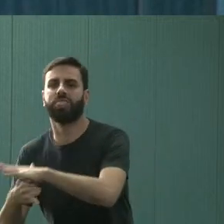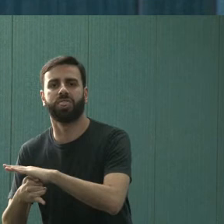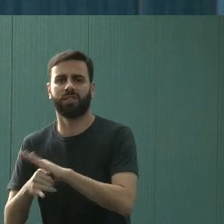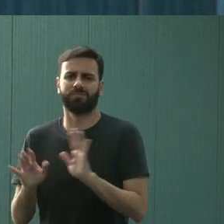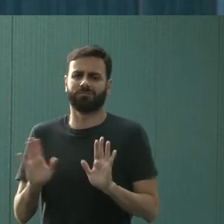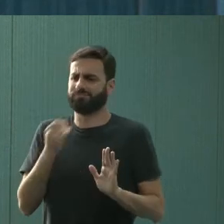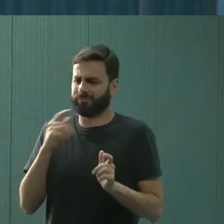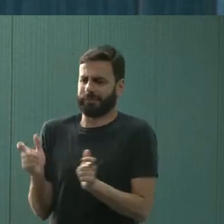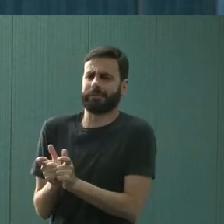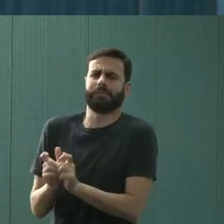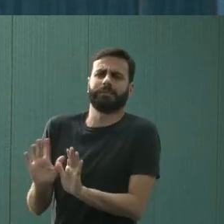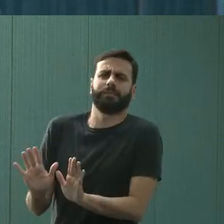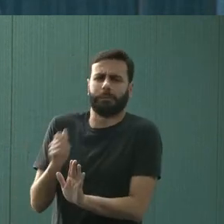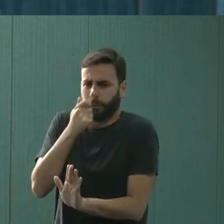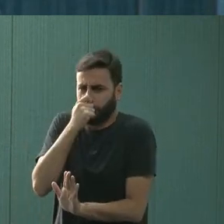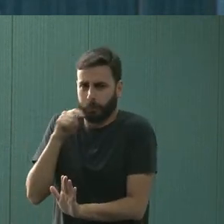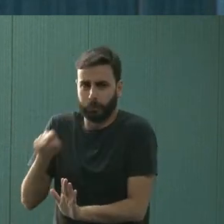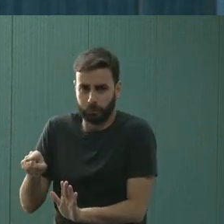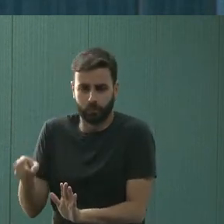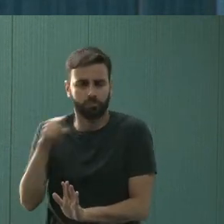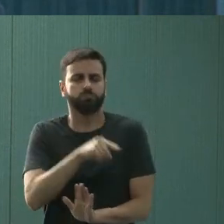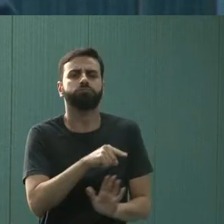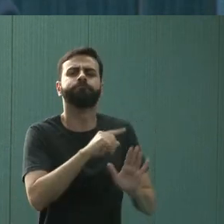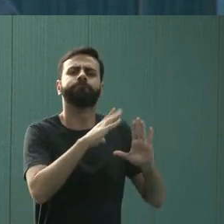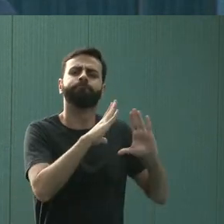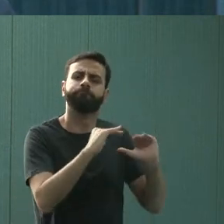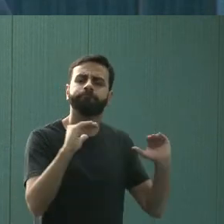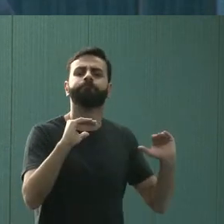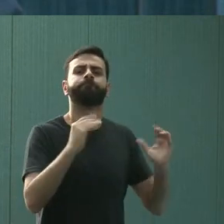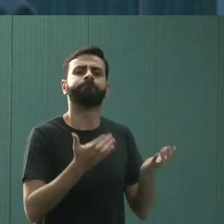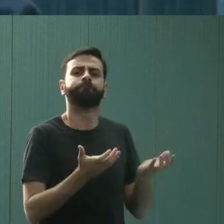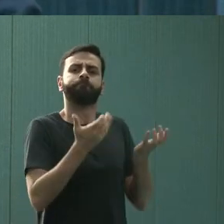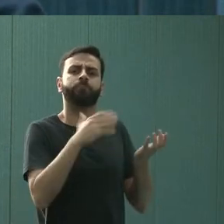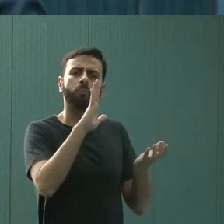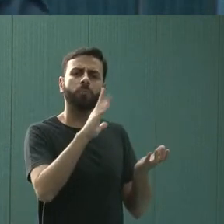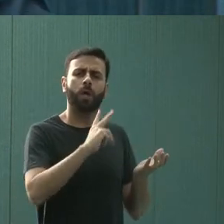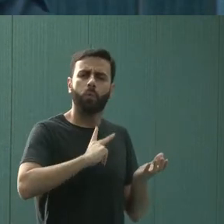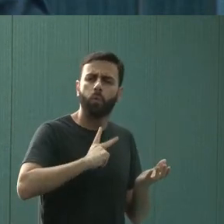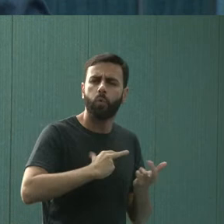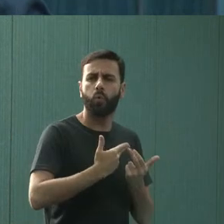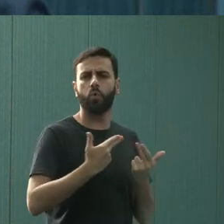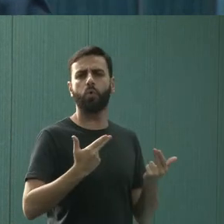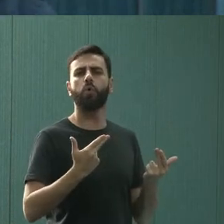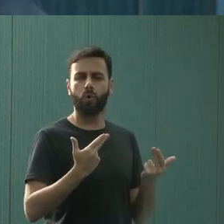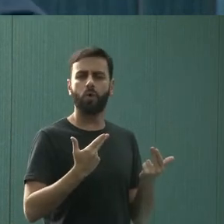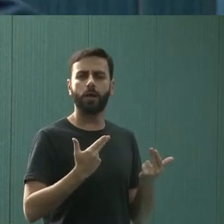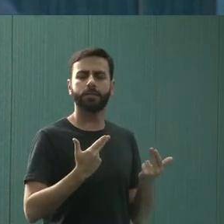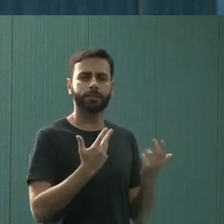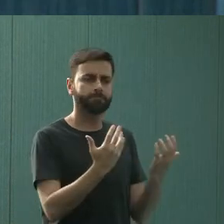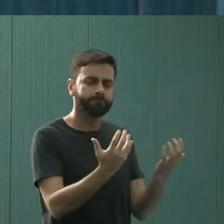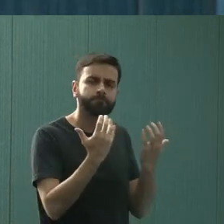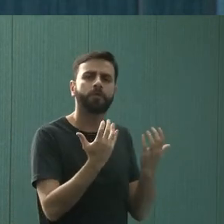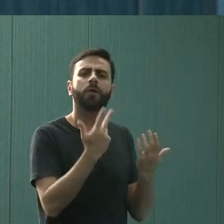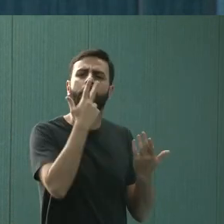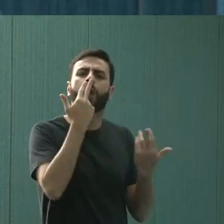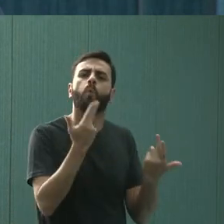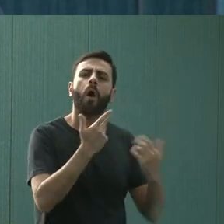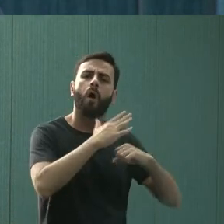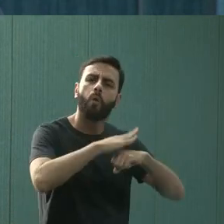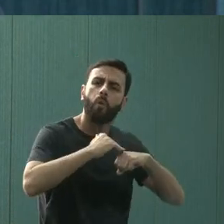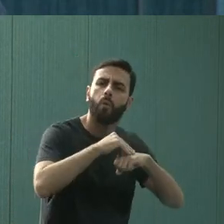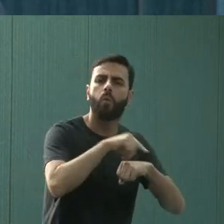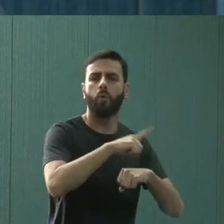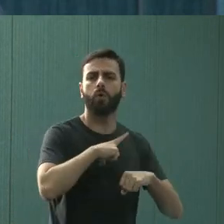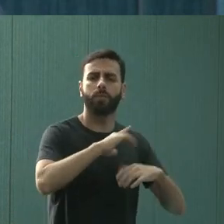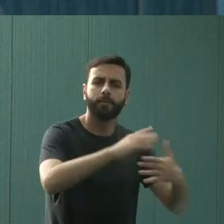anteriormente, um espaço lá na Vila Janete com muito mais privacidade, que dá uma cara de acolhimento para a coisa